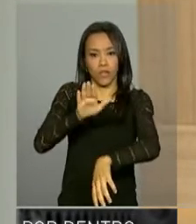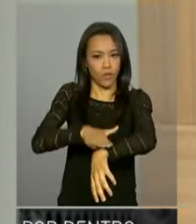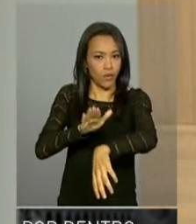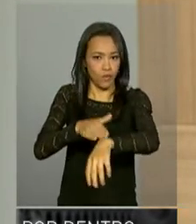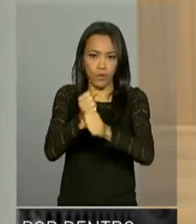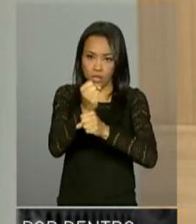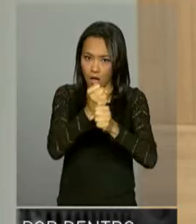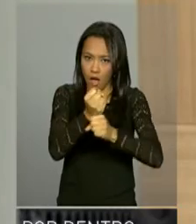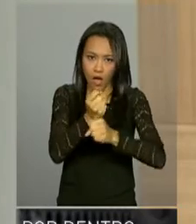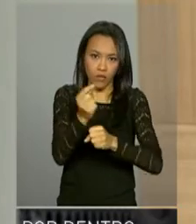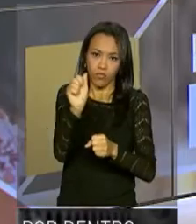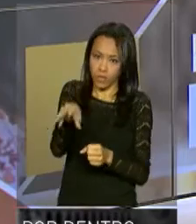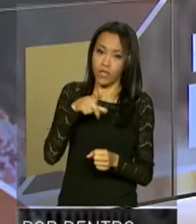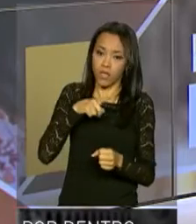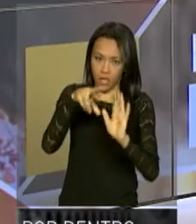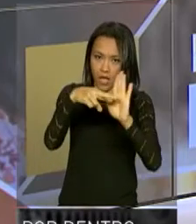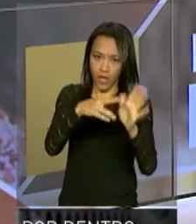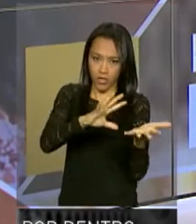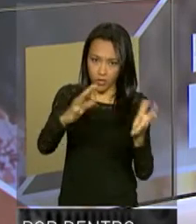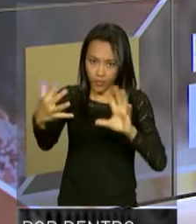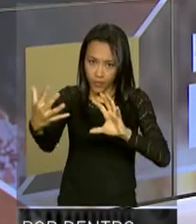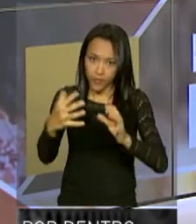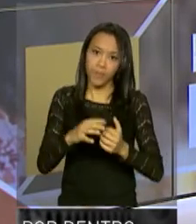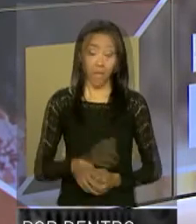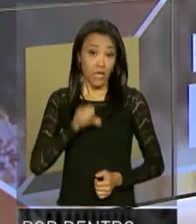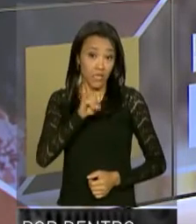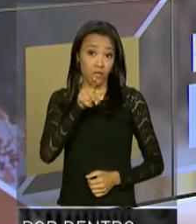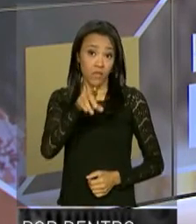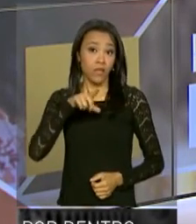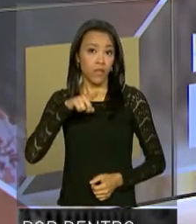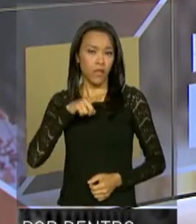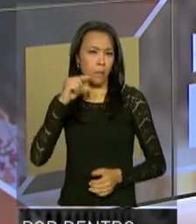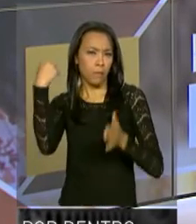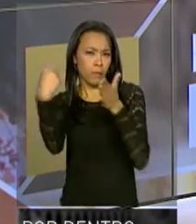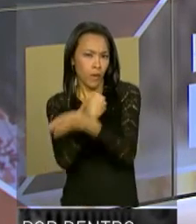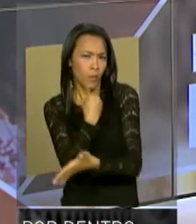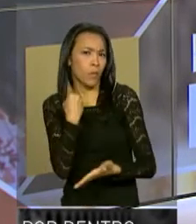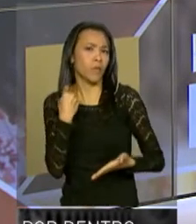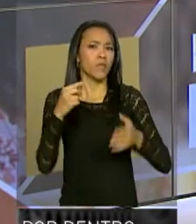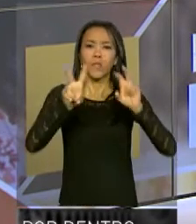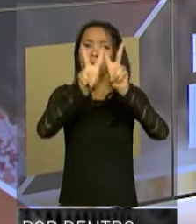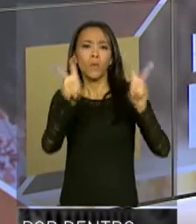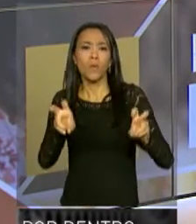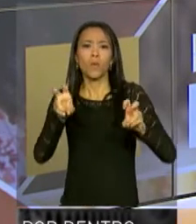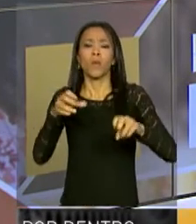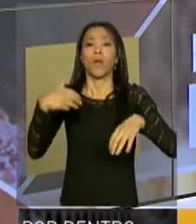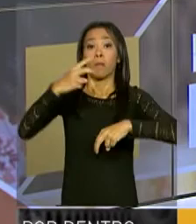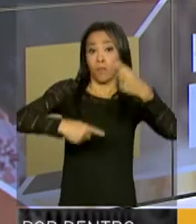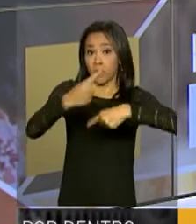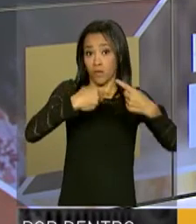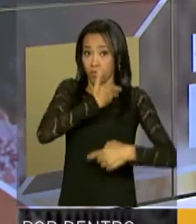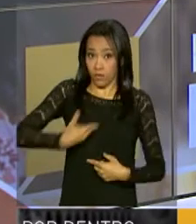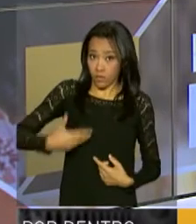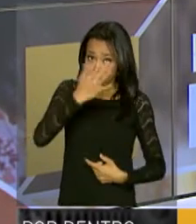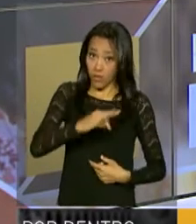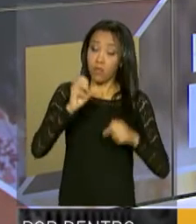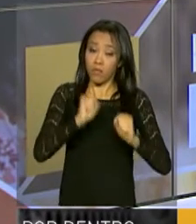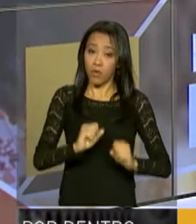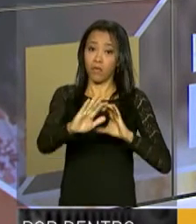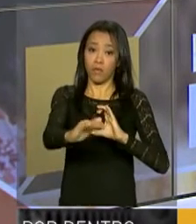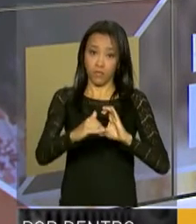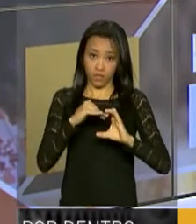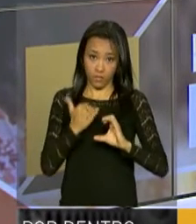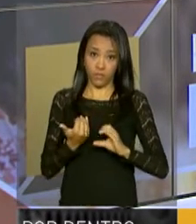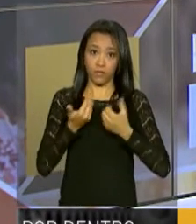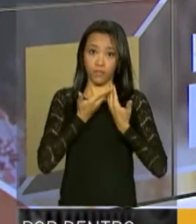e tudo isso com regras de transição. Se você tem alguma pergunta sobre as políticas públicas do governo federal, escreva para por dentro do governo